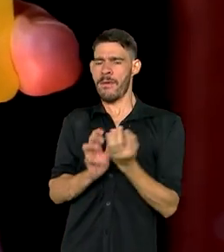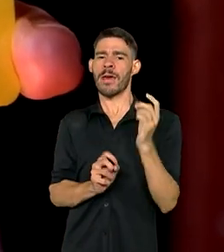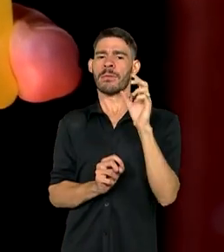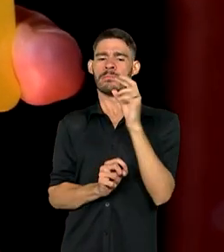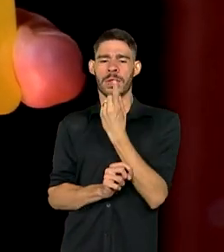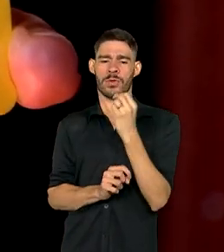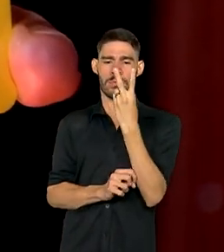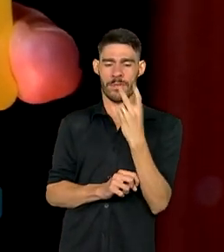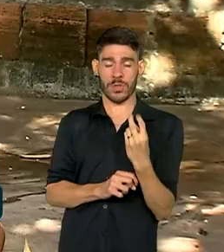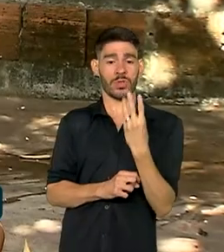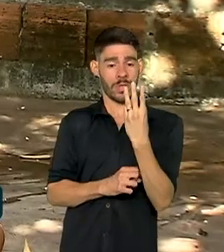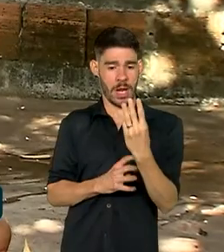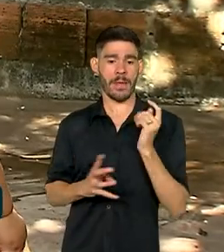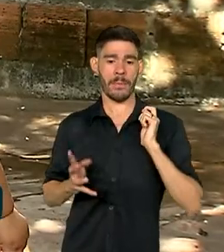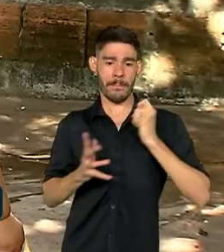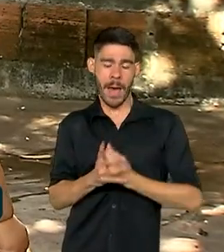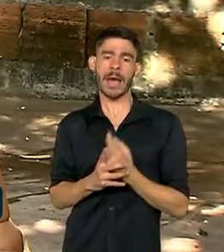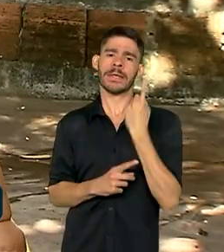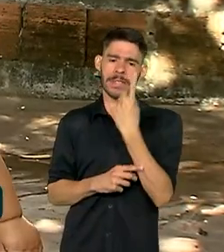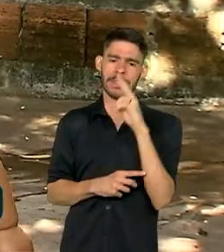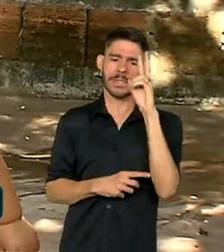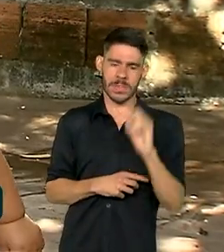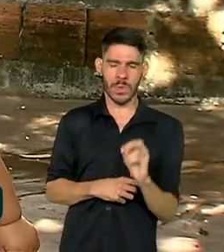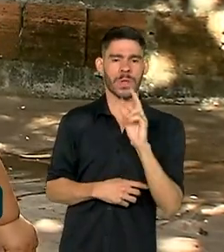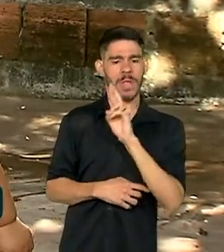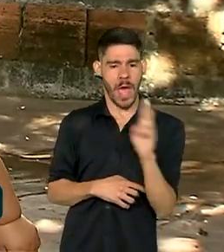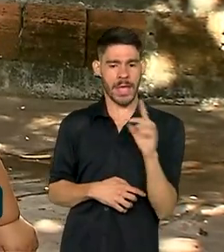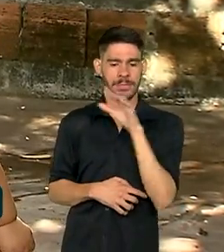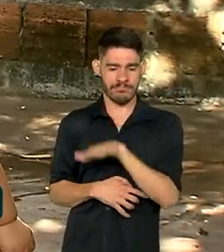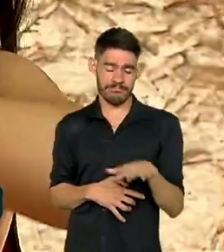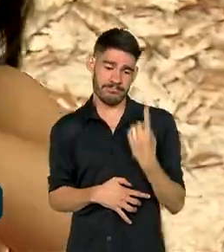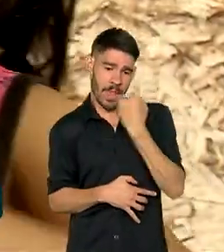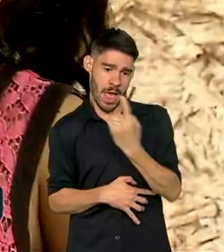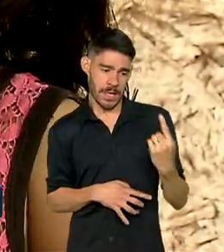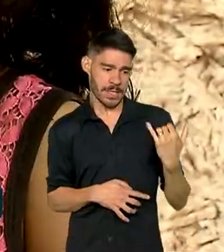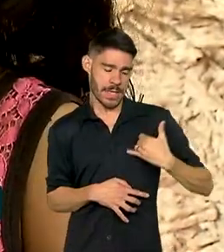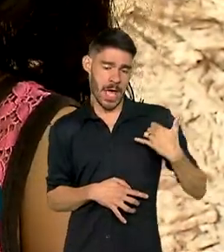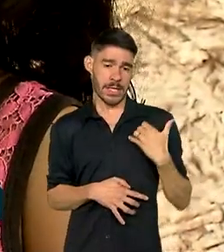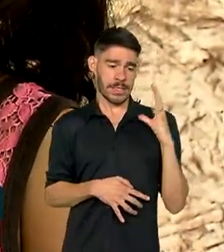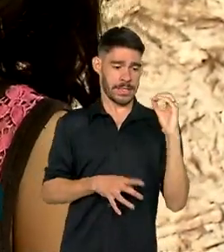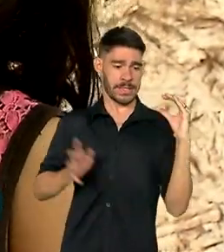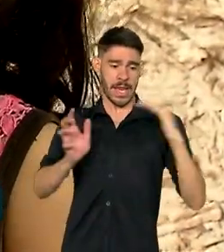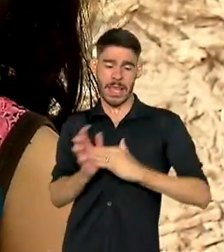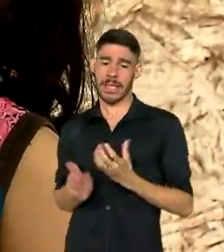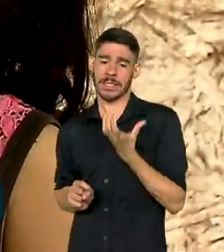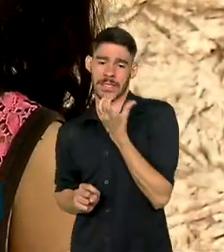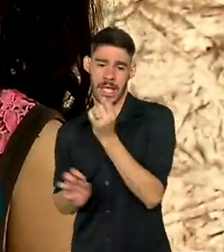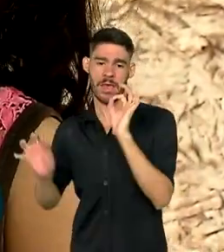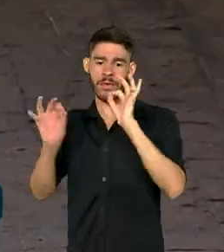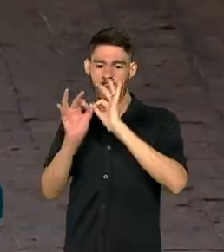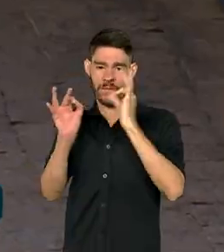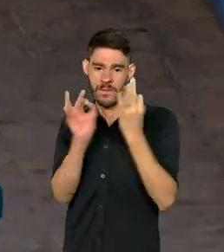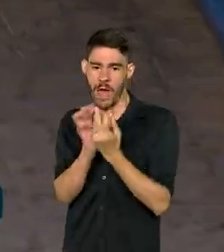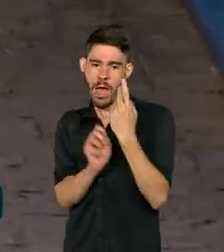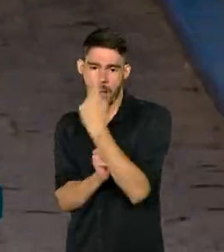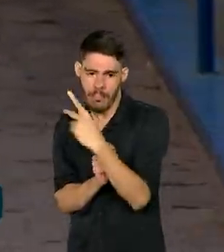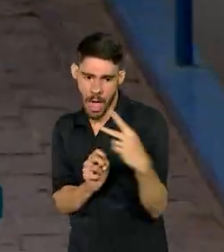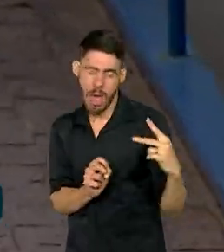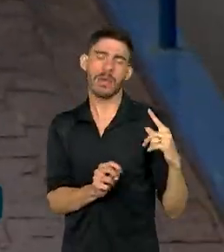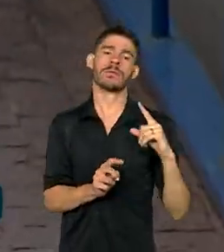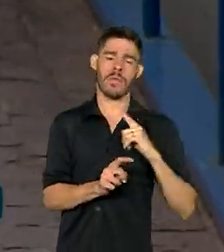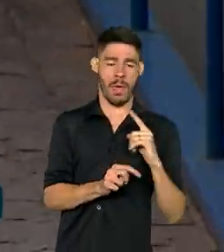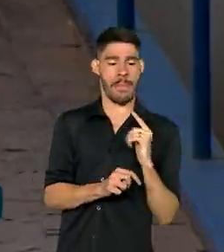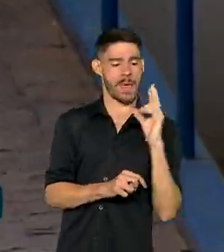serão pagos ainda 150 reais para cada criança de 0 a 6 anos das famílias beneficiárias, e outros